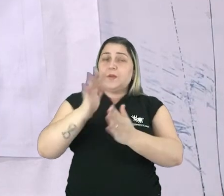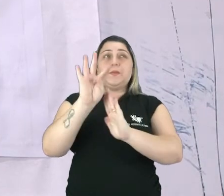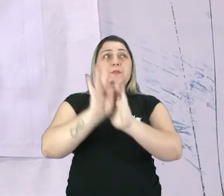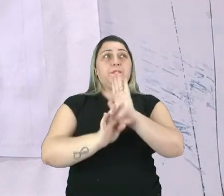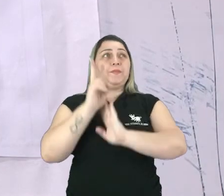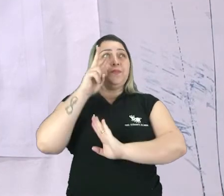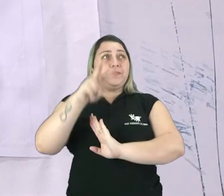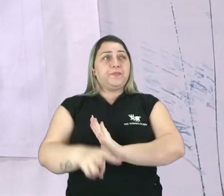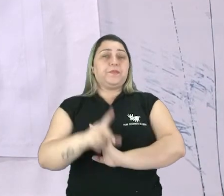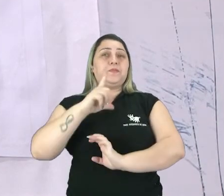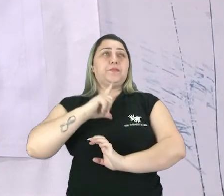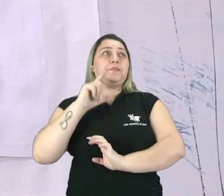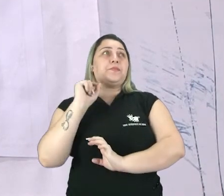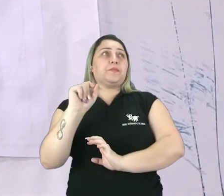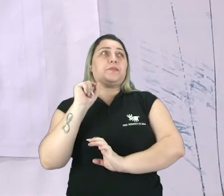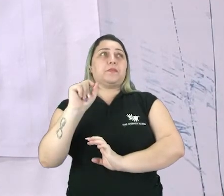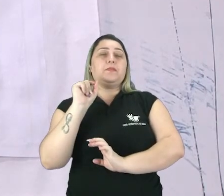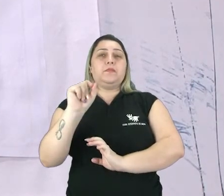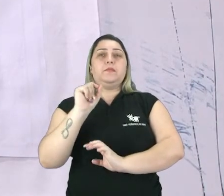Que tem o que?